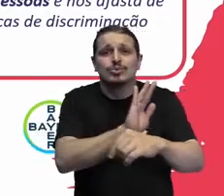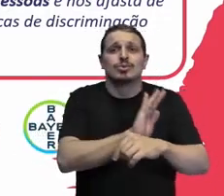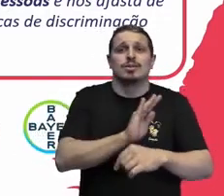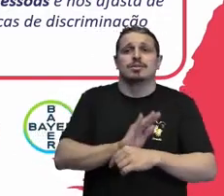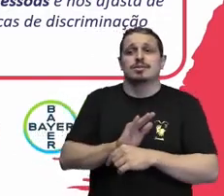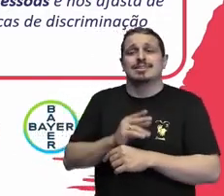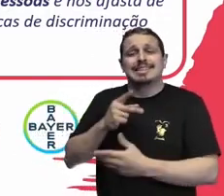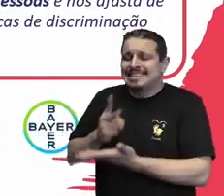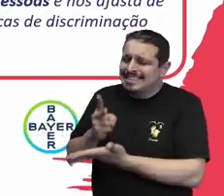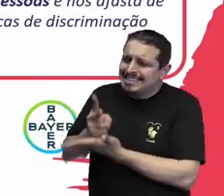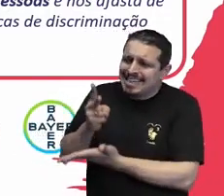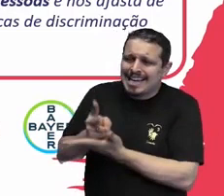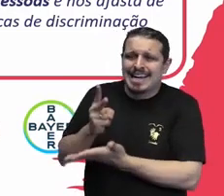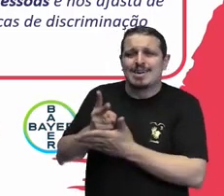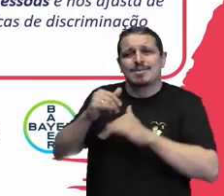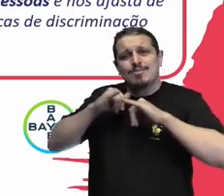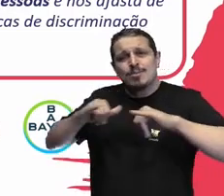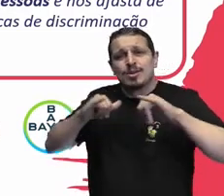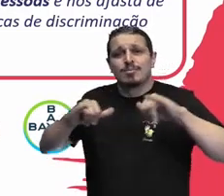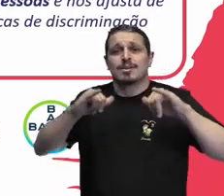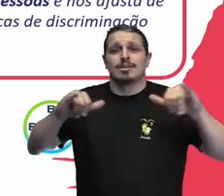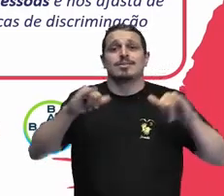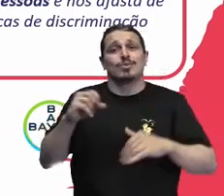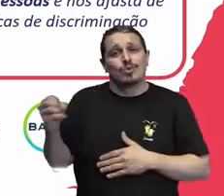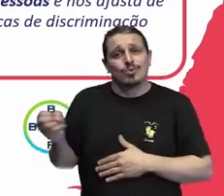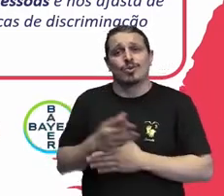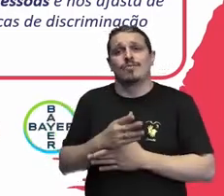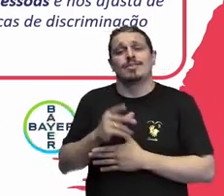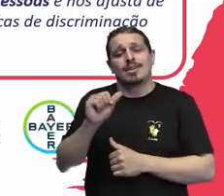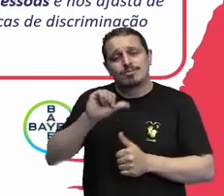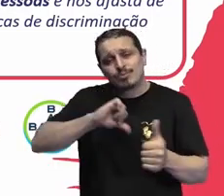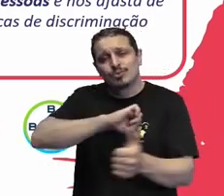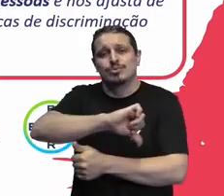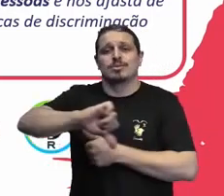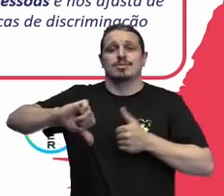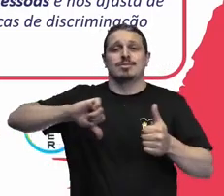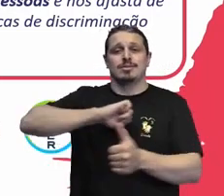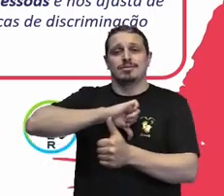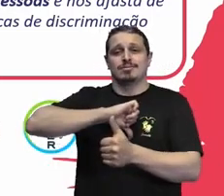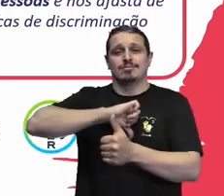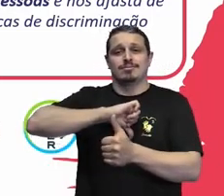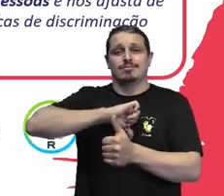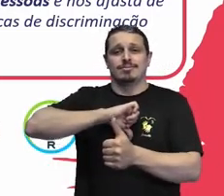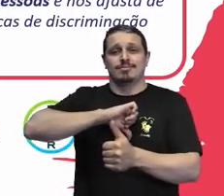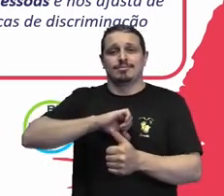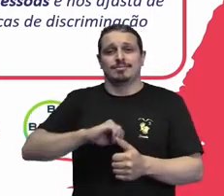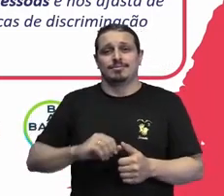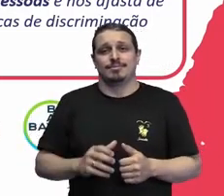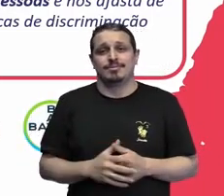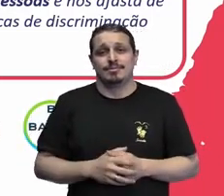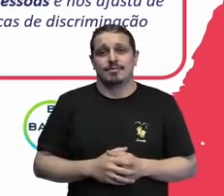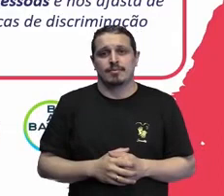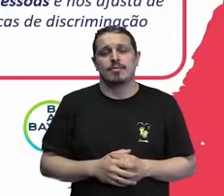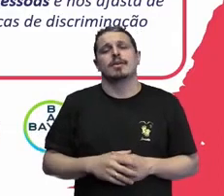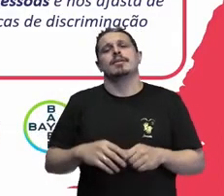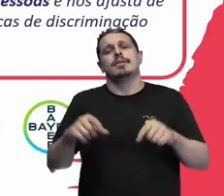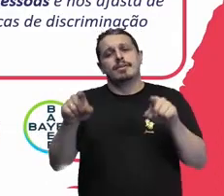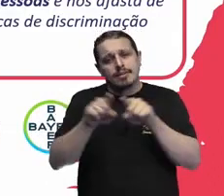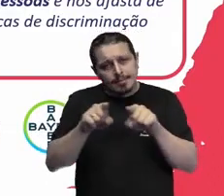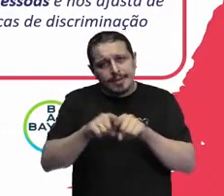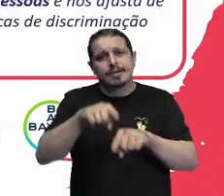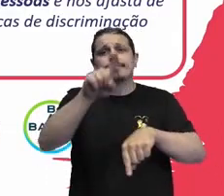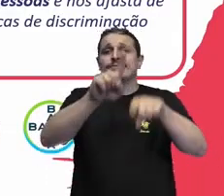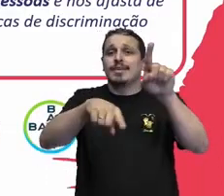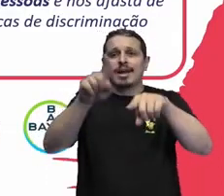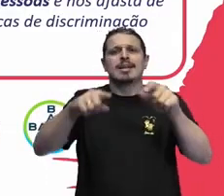nesse mundo que a gente vive hoje que é um mundo em constante mudança e intenso. Então, a diversidade ela me capacita para lidar